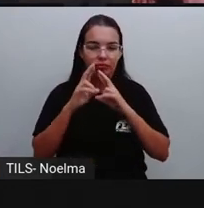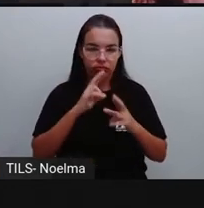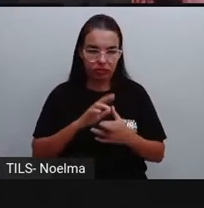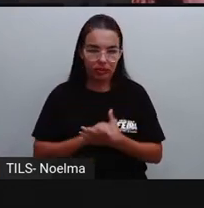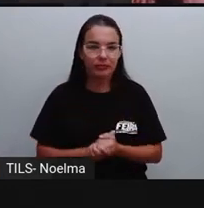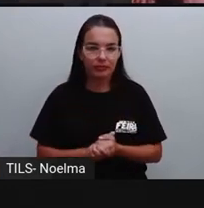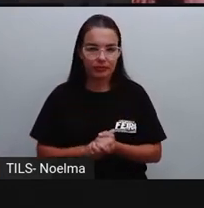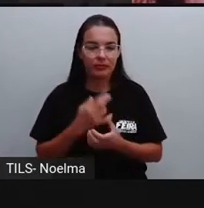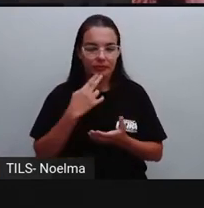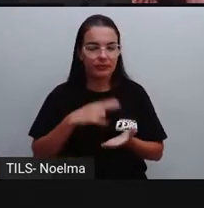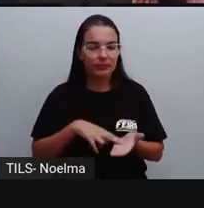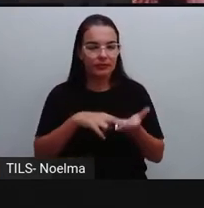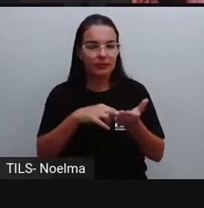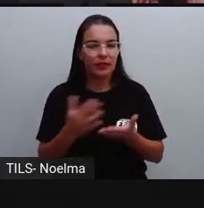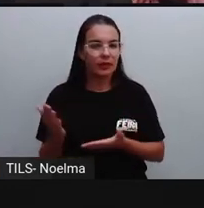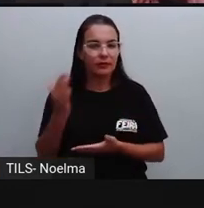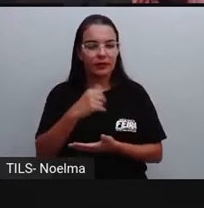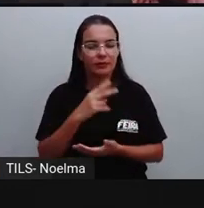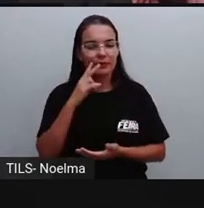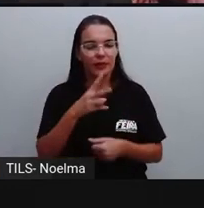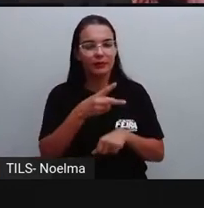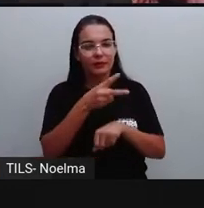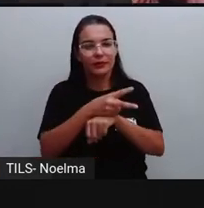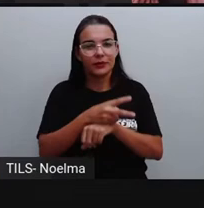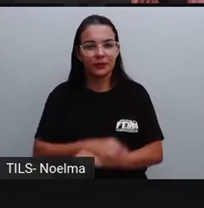reclamação. Vamos assistir?